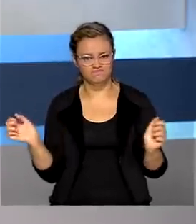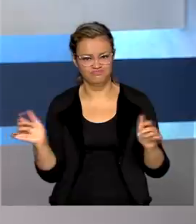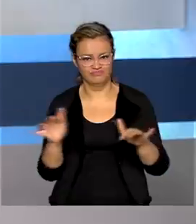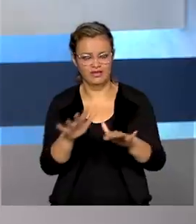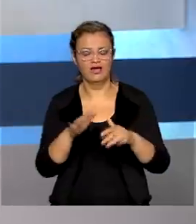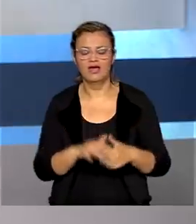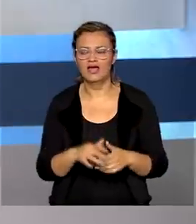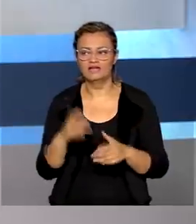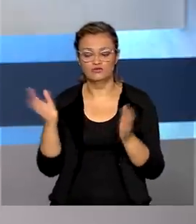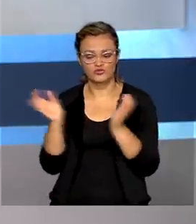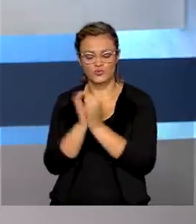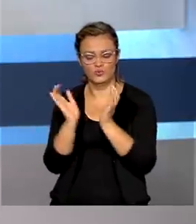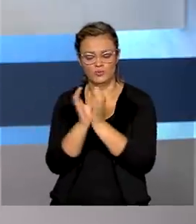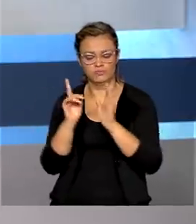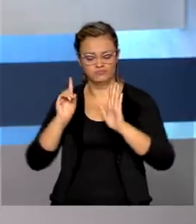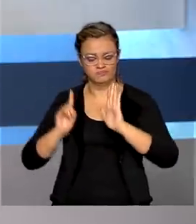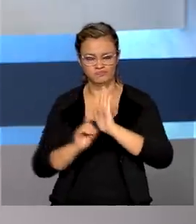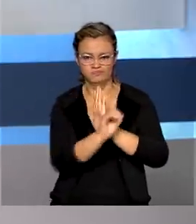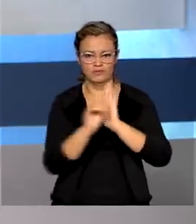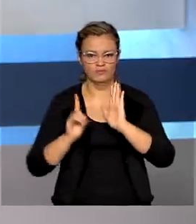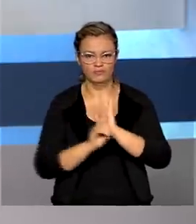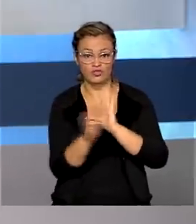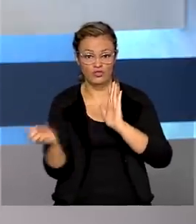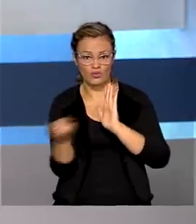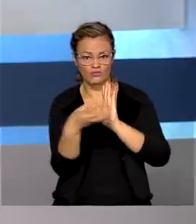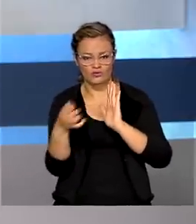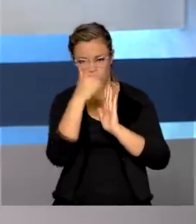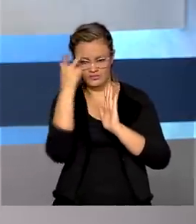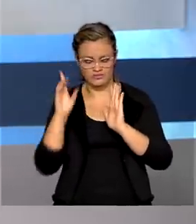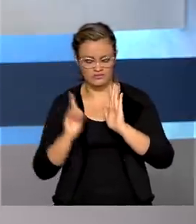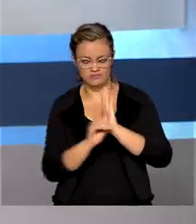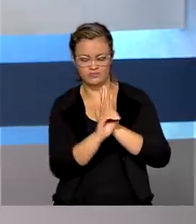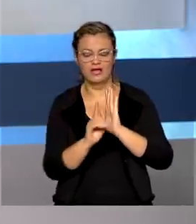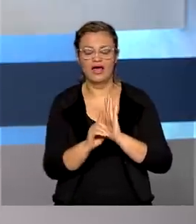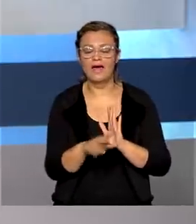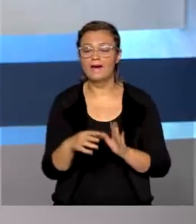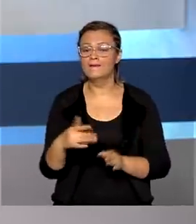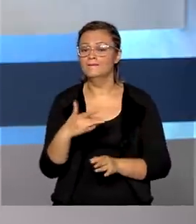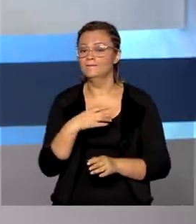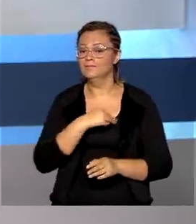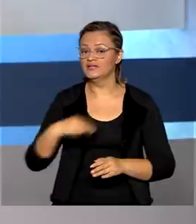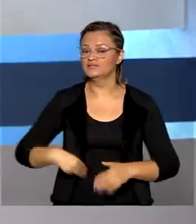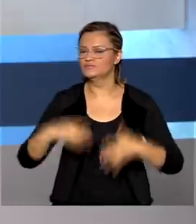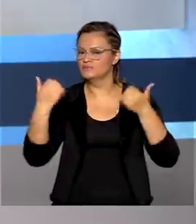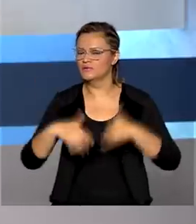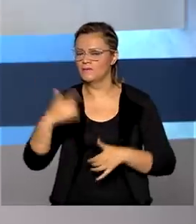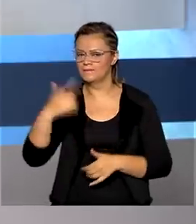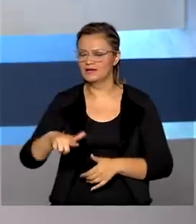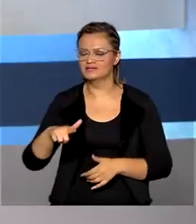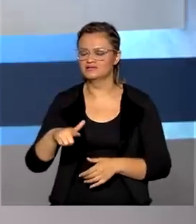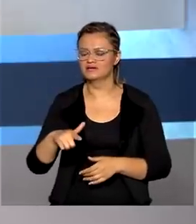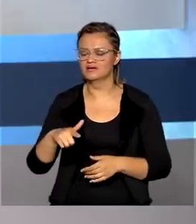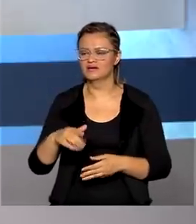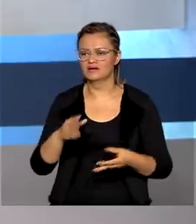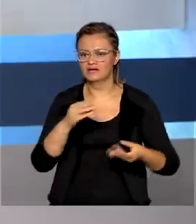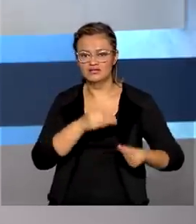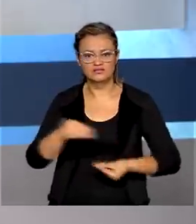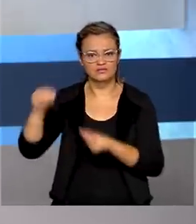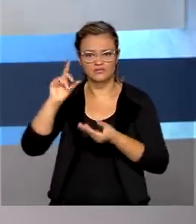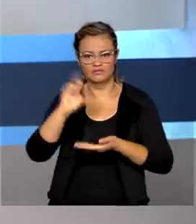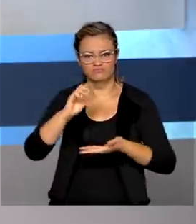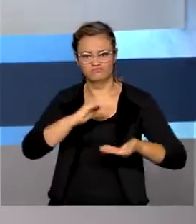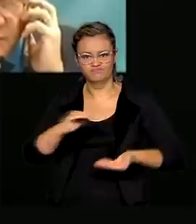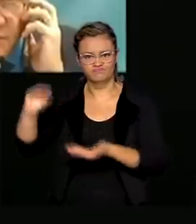grupos prioritários na vacinação contra a Covid-19, Marcelo Queiroga também comentou sobre a distribuição dos imunizantes no país.